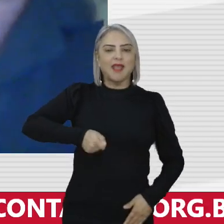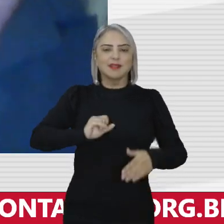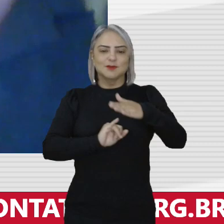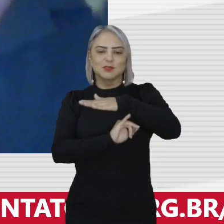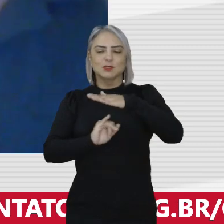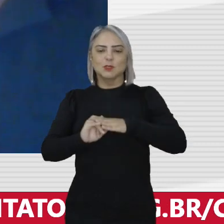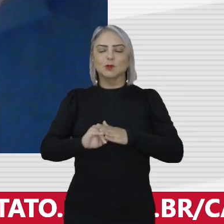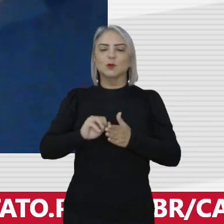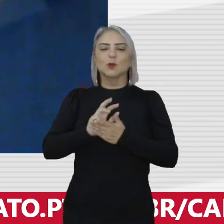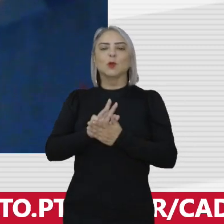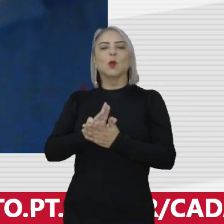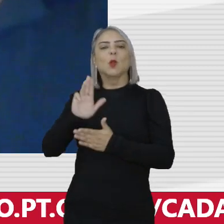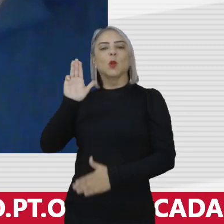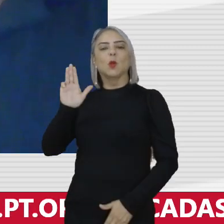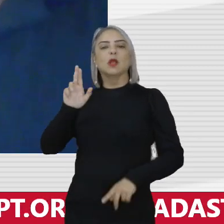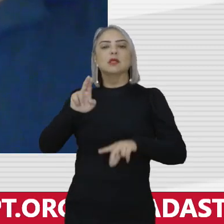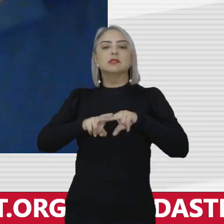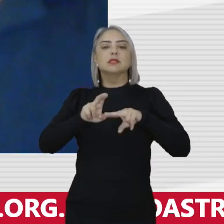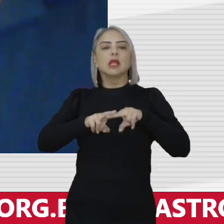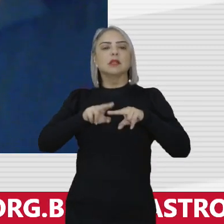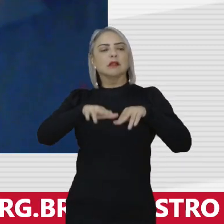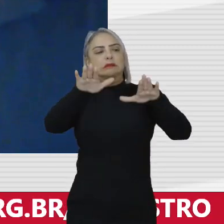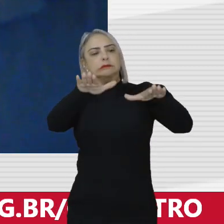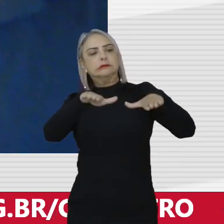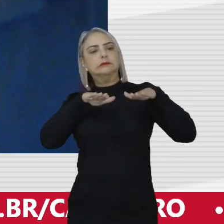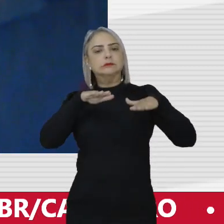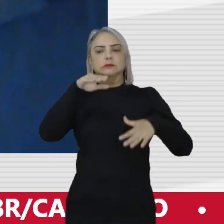sentado na Auditoria Militar,